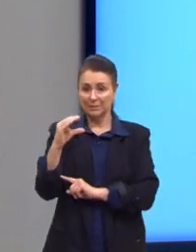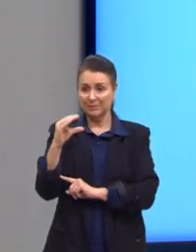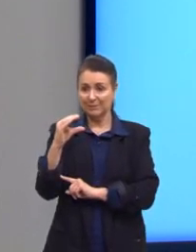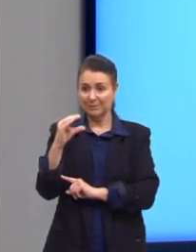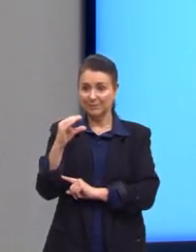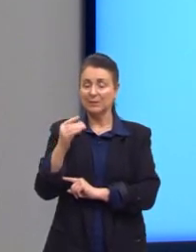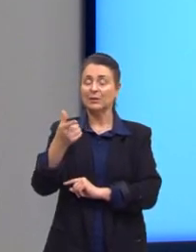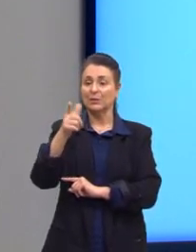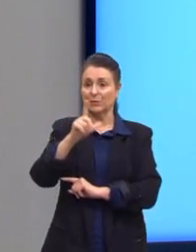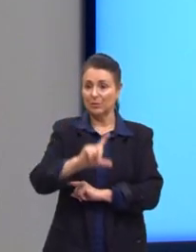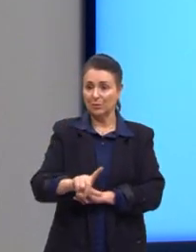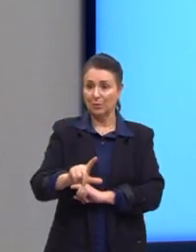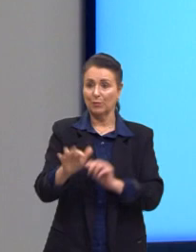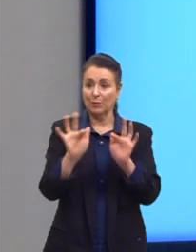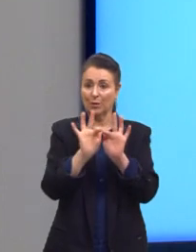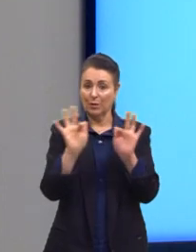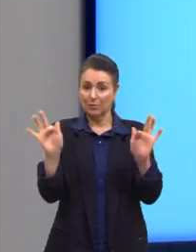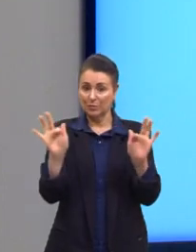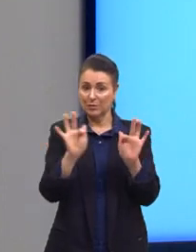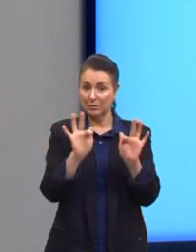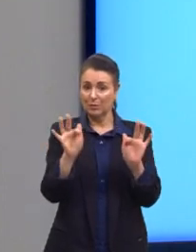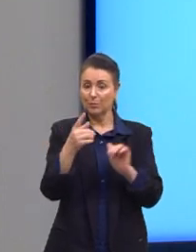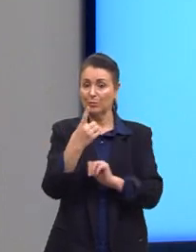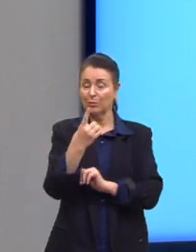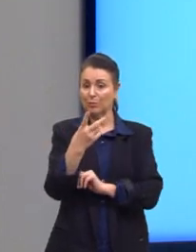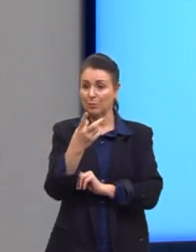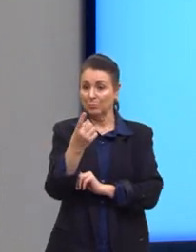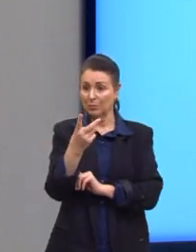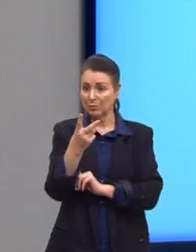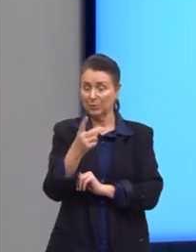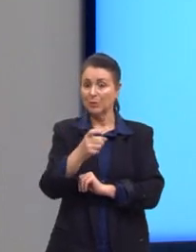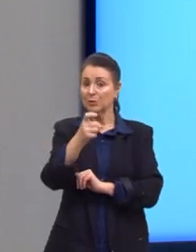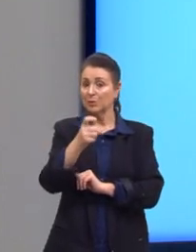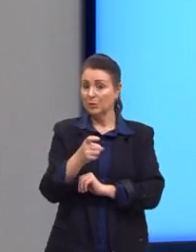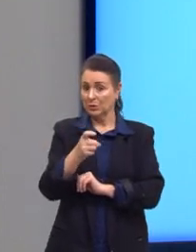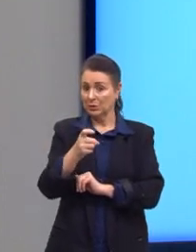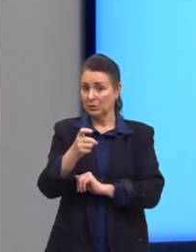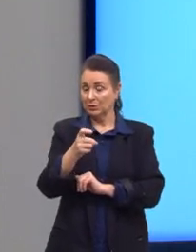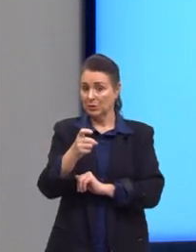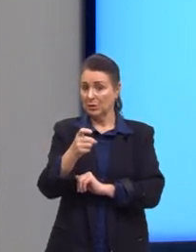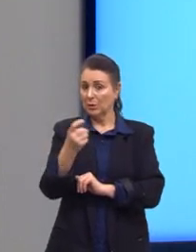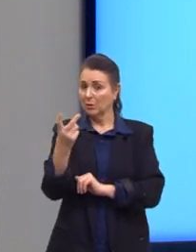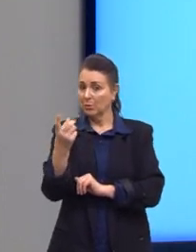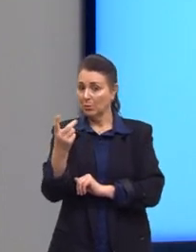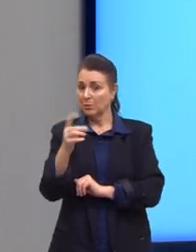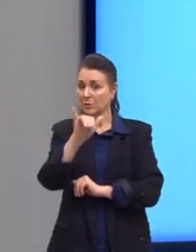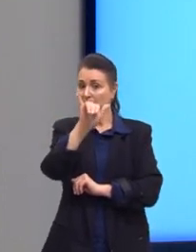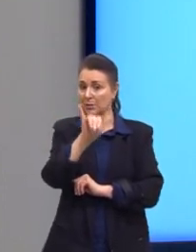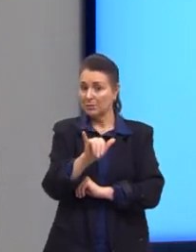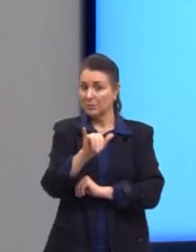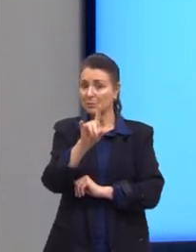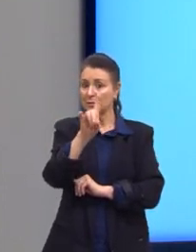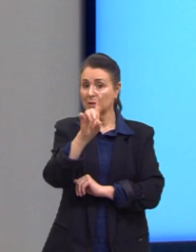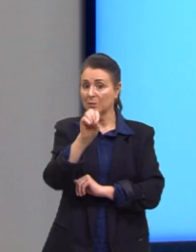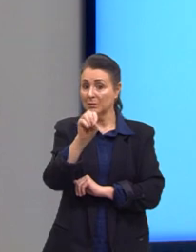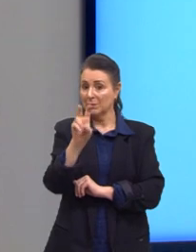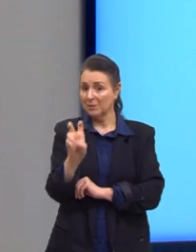E, de novo, a função para 12, a gente sabe que se o x é 12, y é 105.